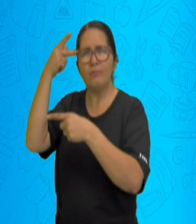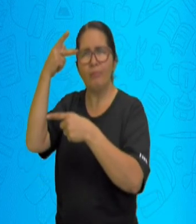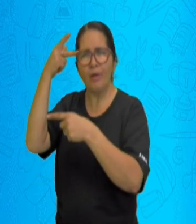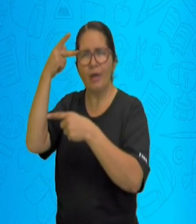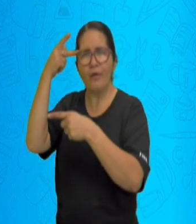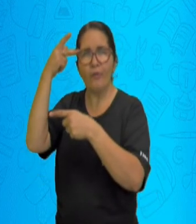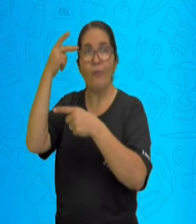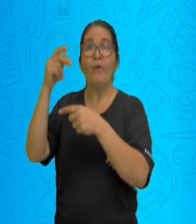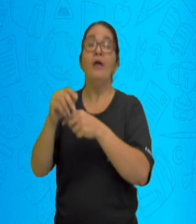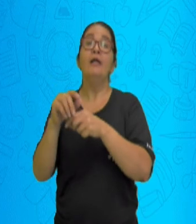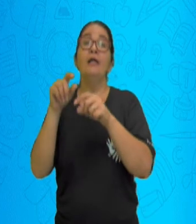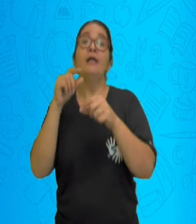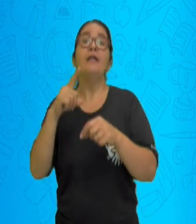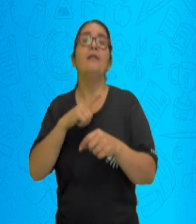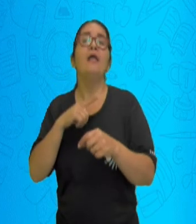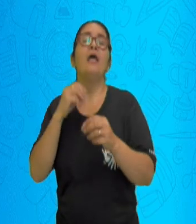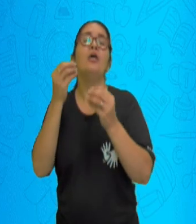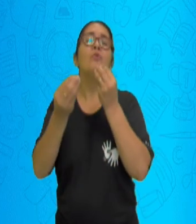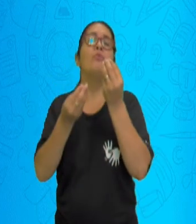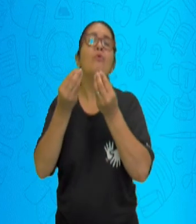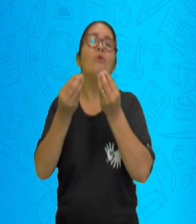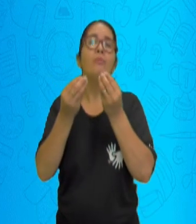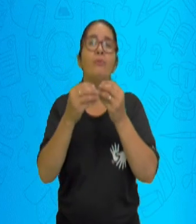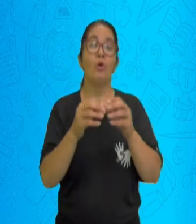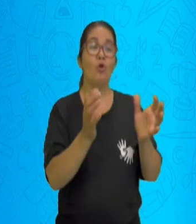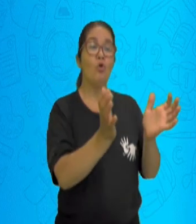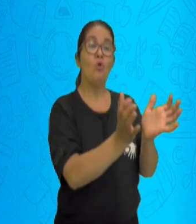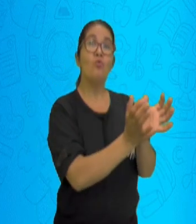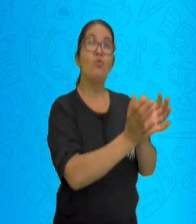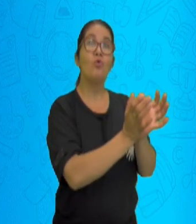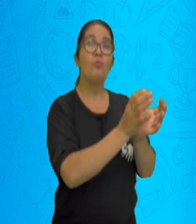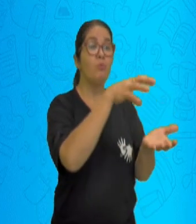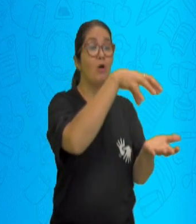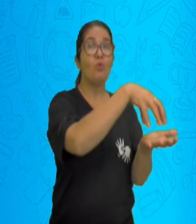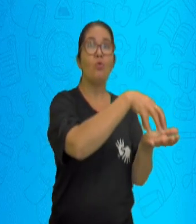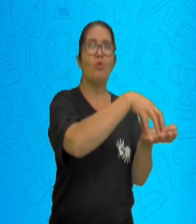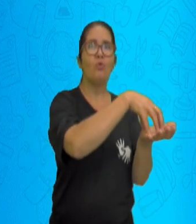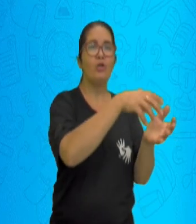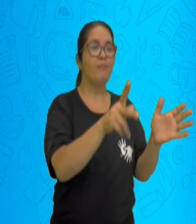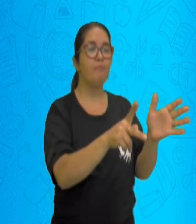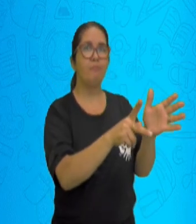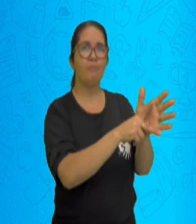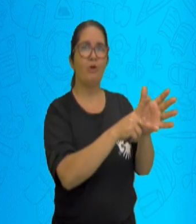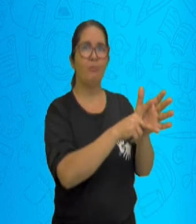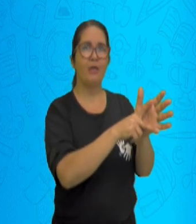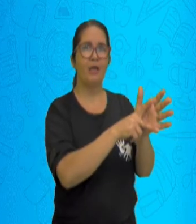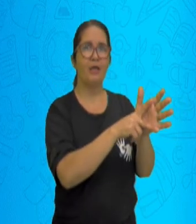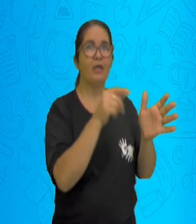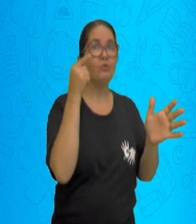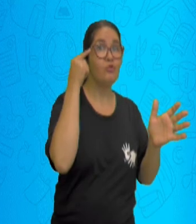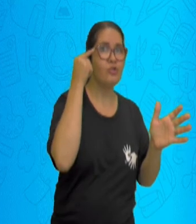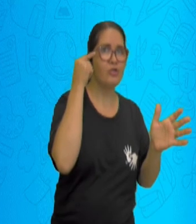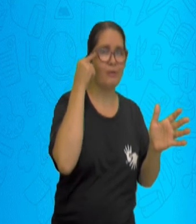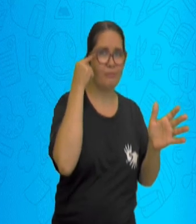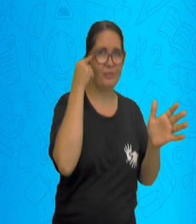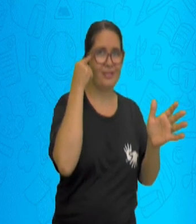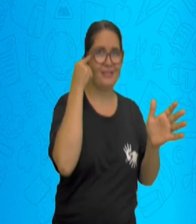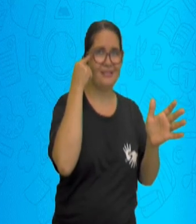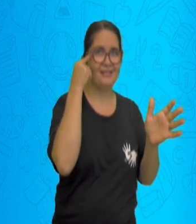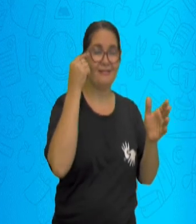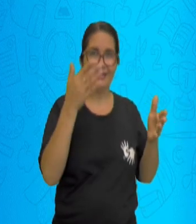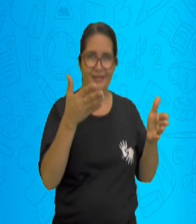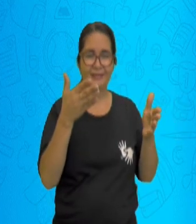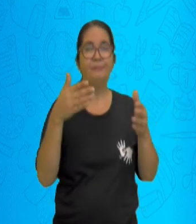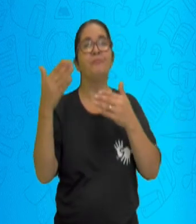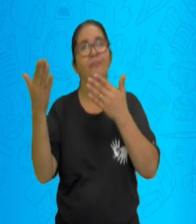do Bairro da Liberdade lá em São Paulo, onde tem o quê? fixaram vários japoneses ali. Então, São Paulo ganhou, deu essa